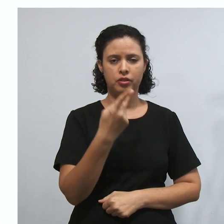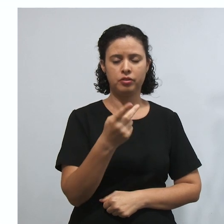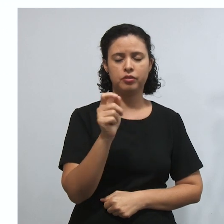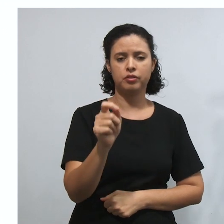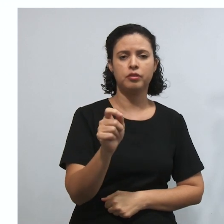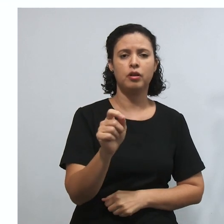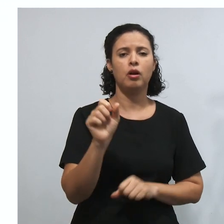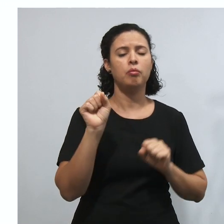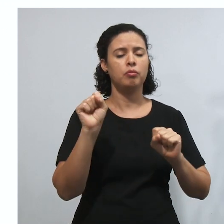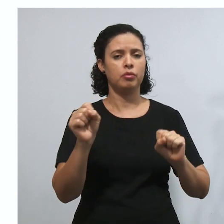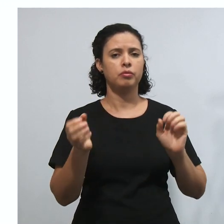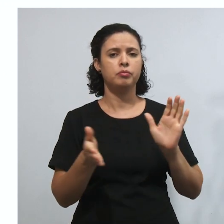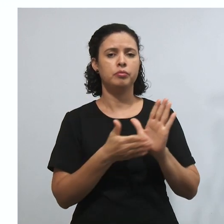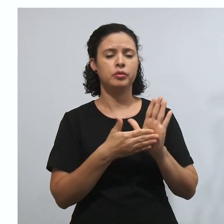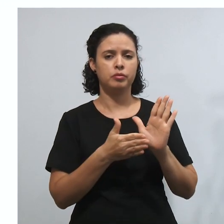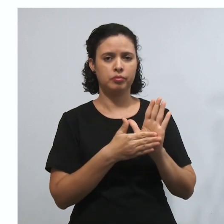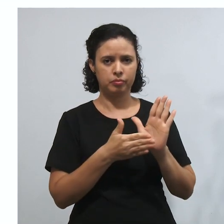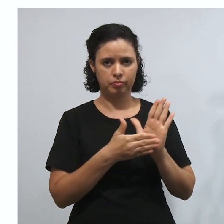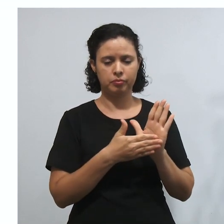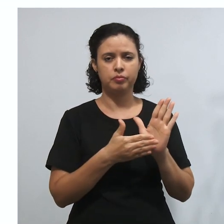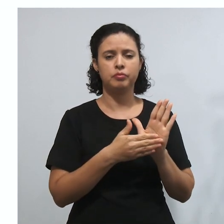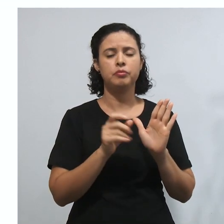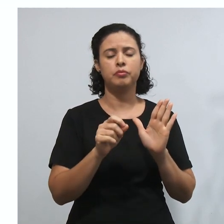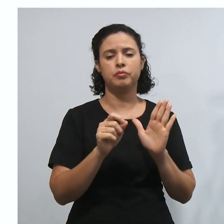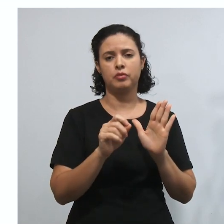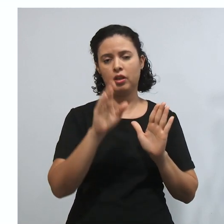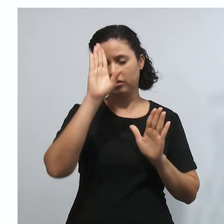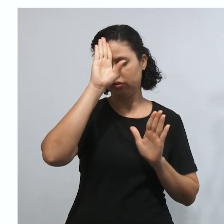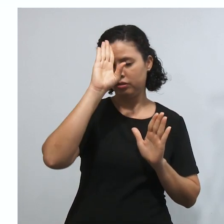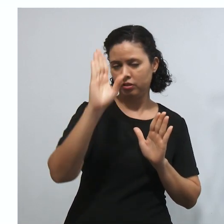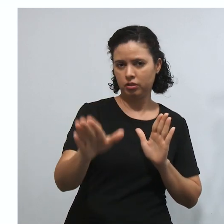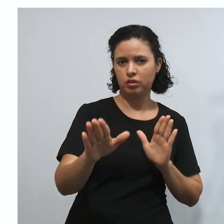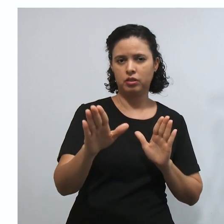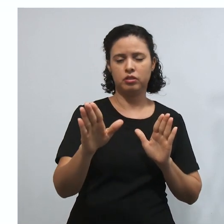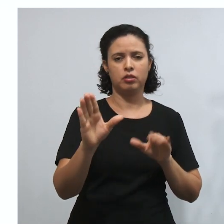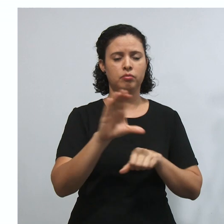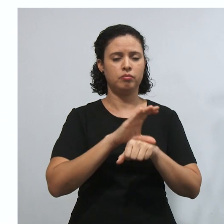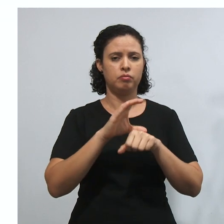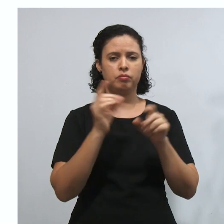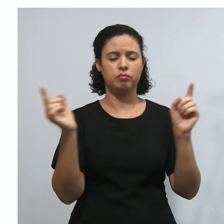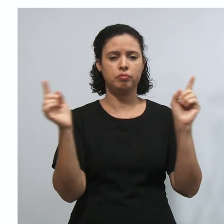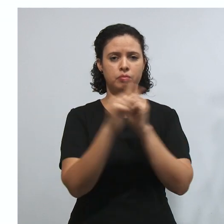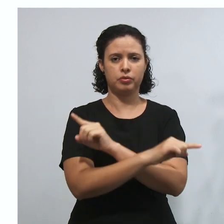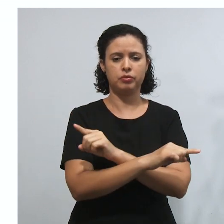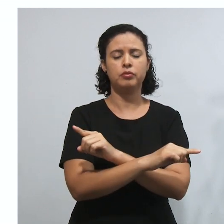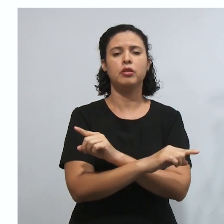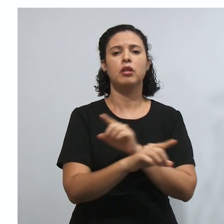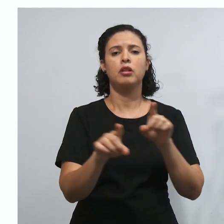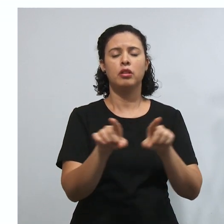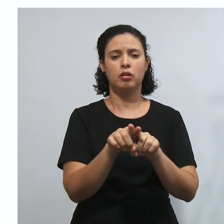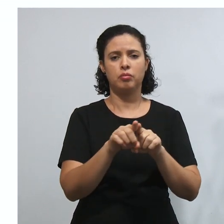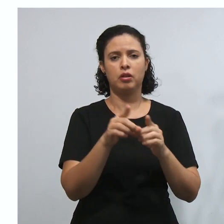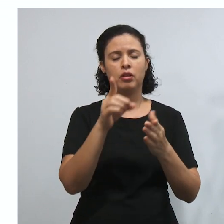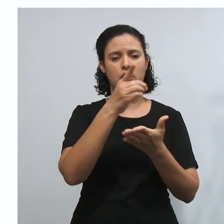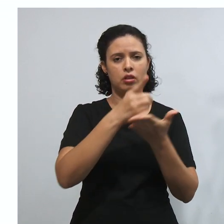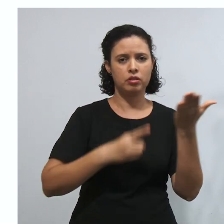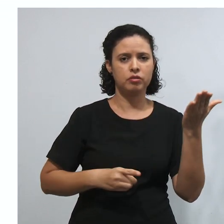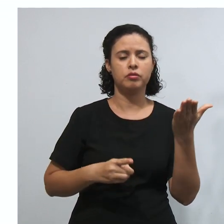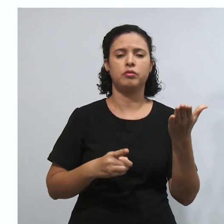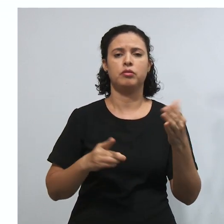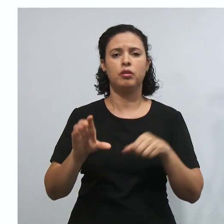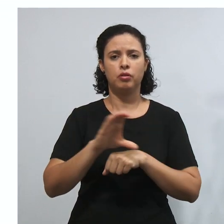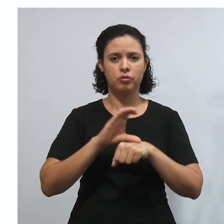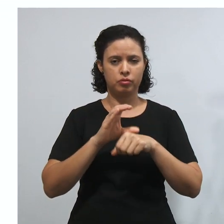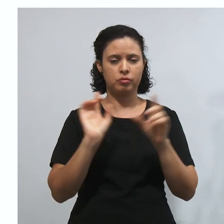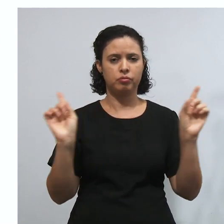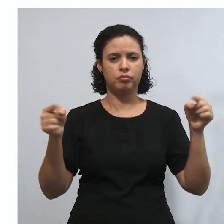propor a ação direta de inconstitucionalidade e a ação declaratória de constitucionalidade, né?